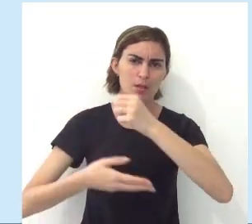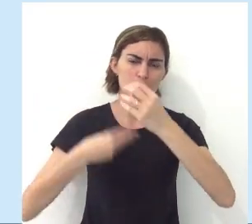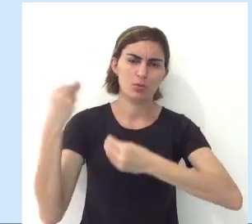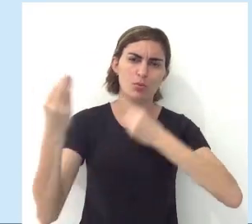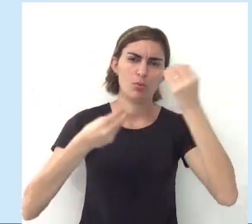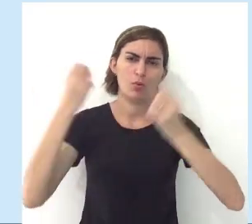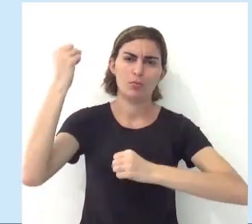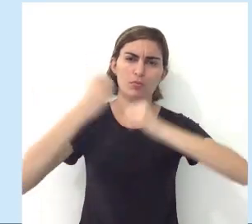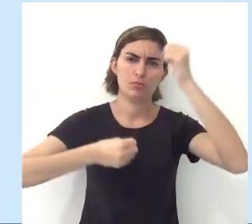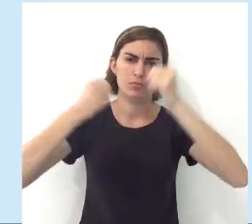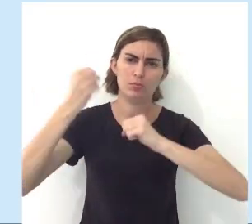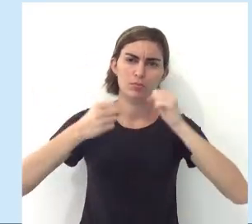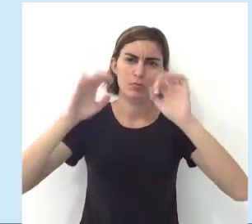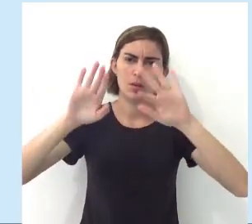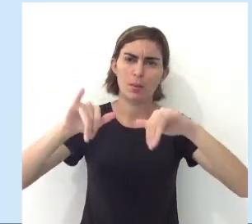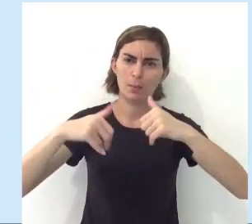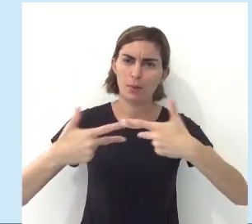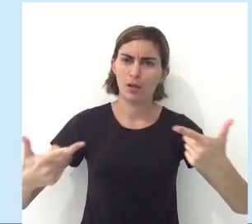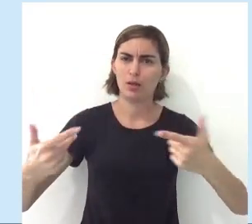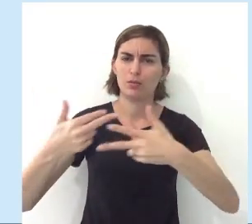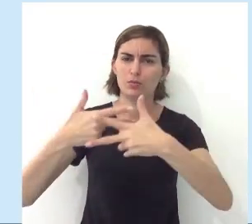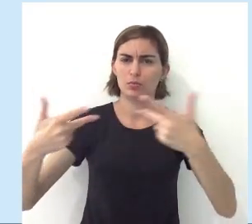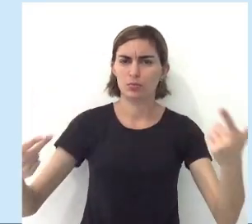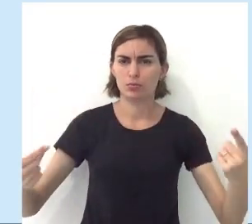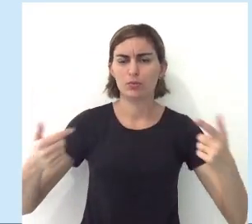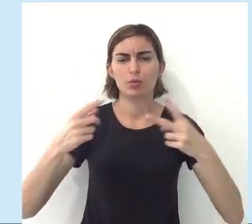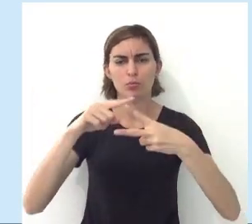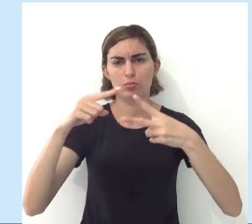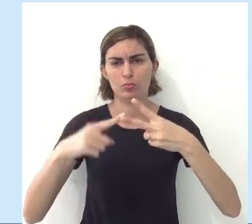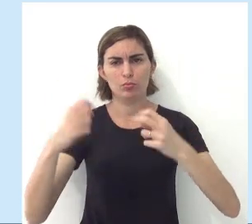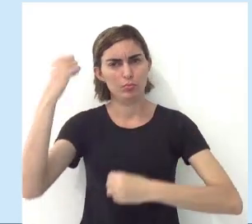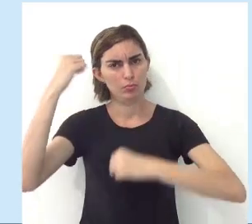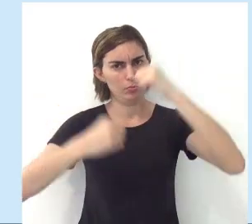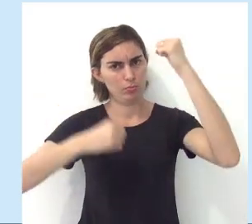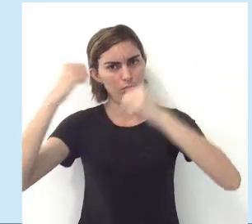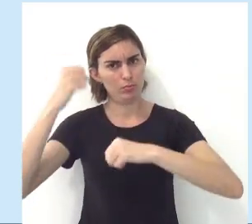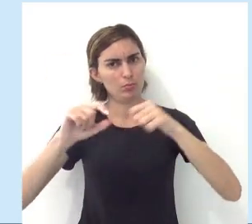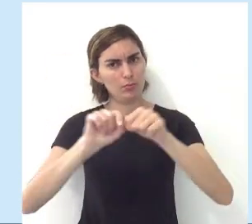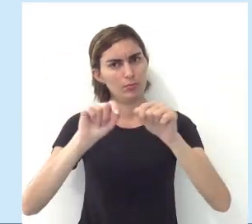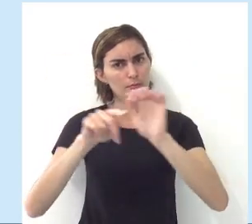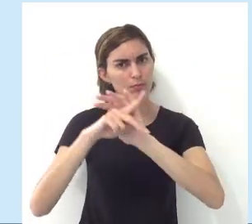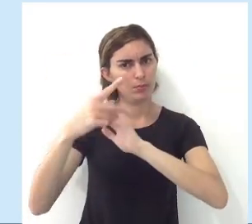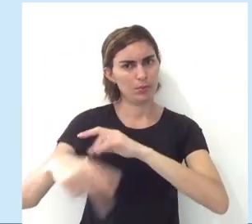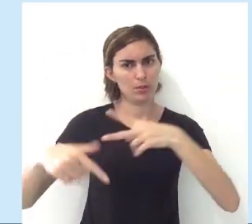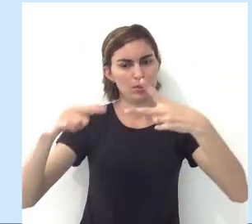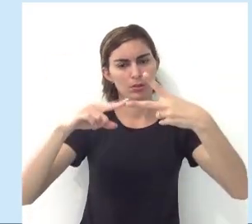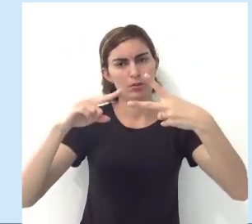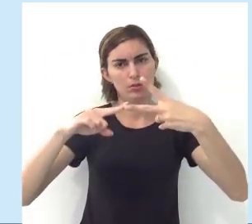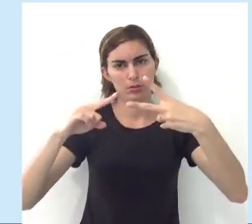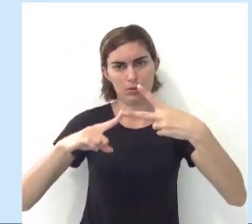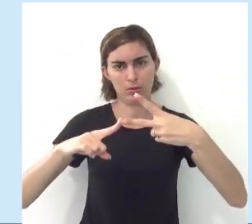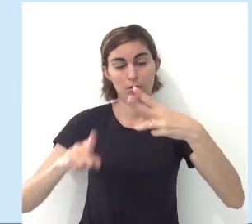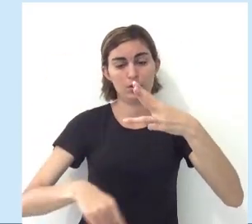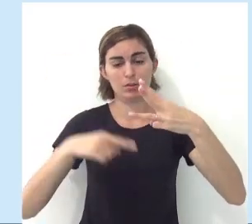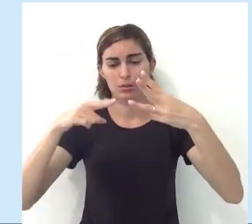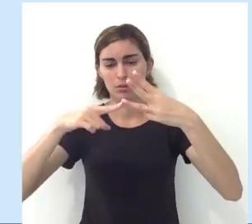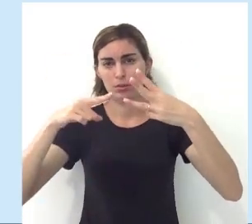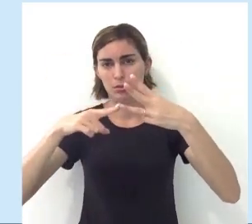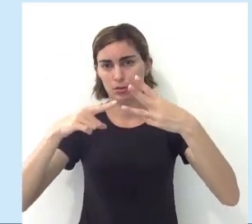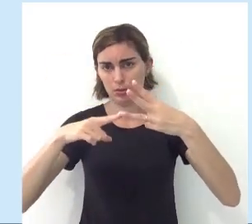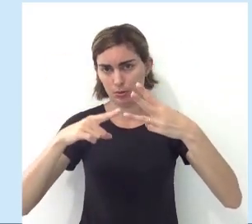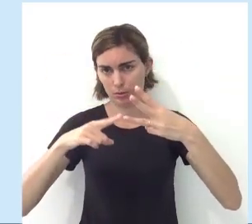base, como as indústrias de bens de consumo, tá? Esses dois ambientes industriais fazem parte do setor secundário.